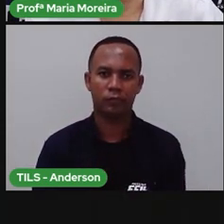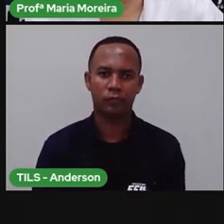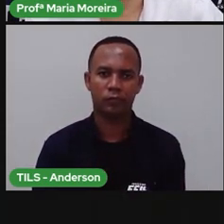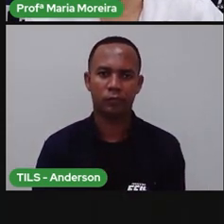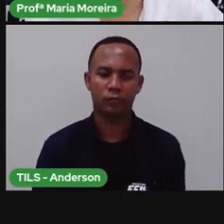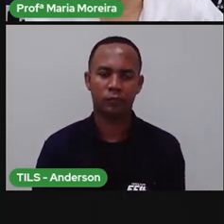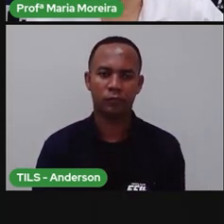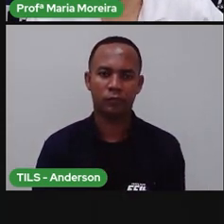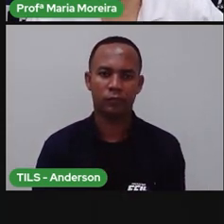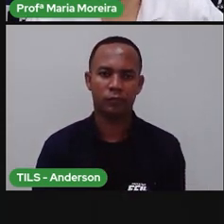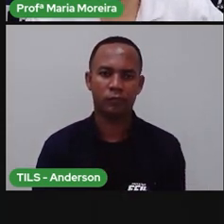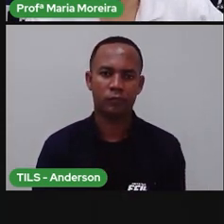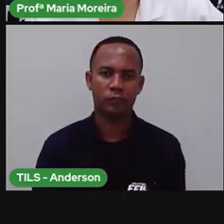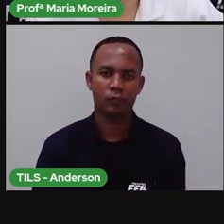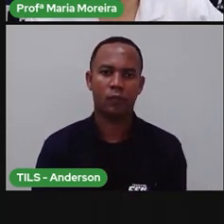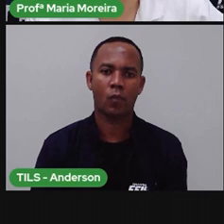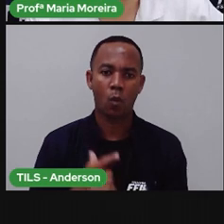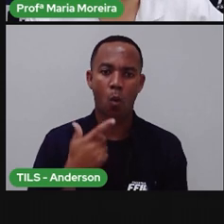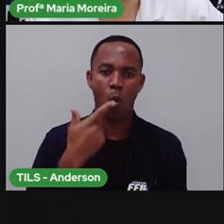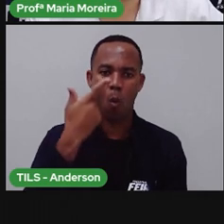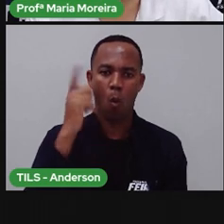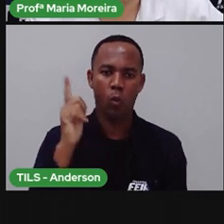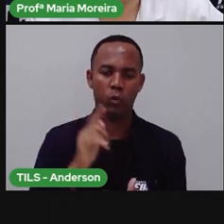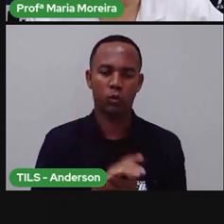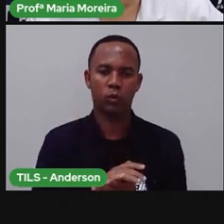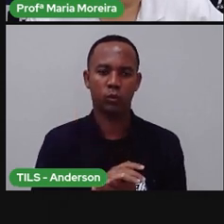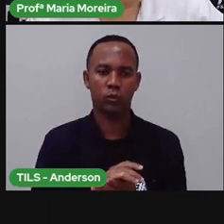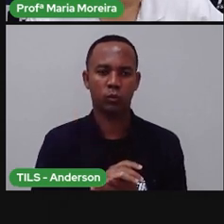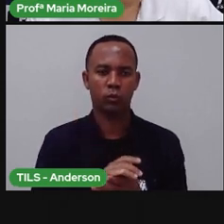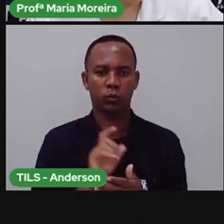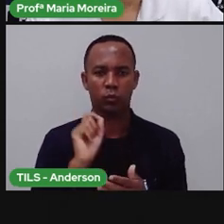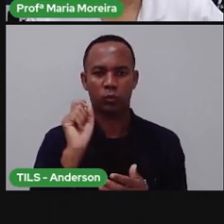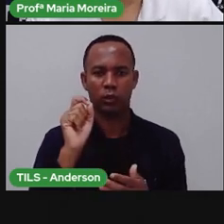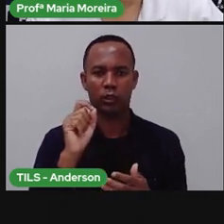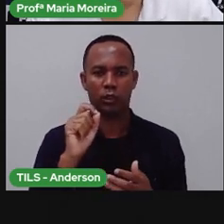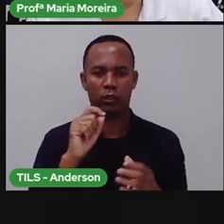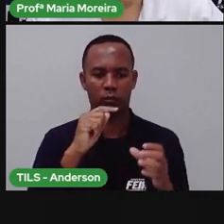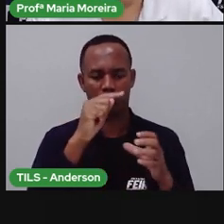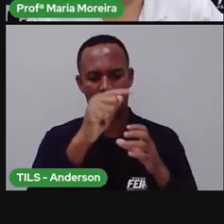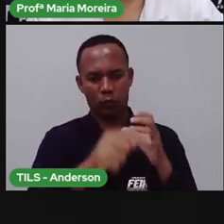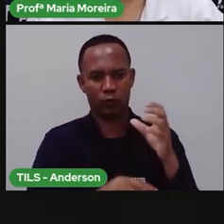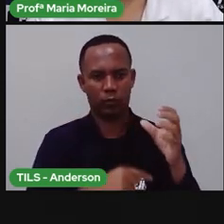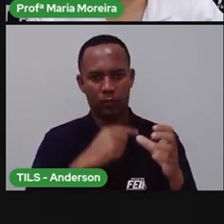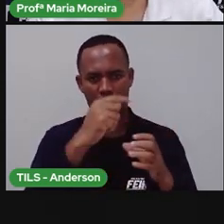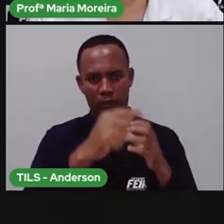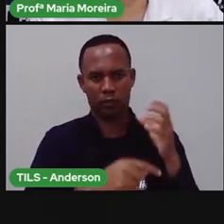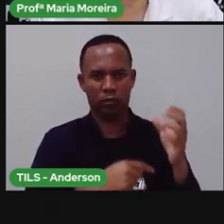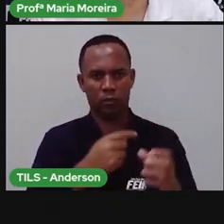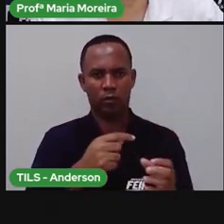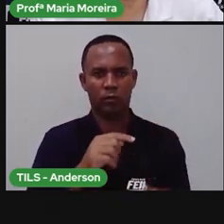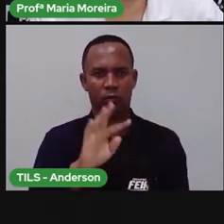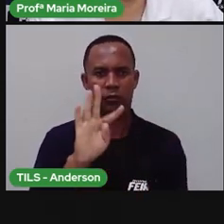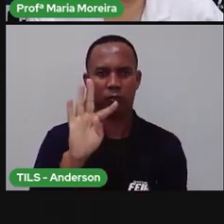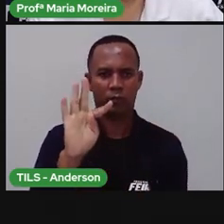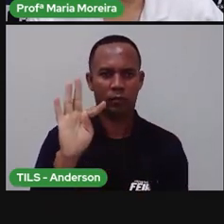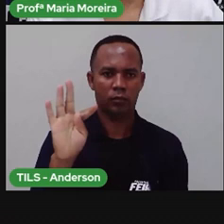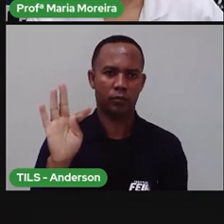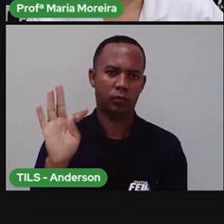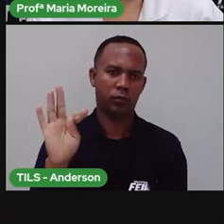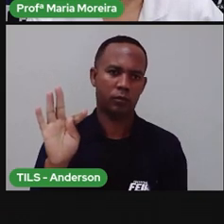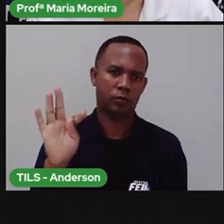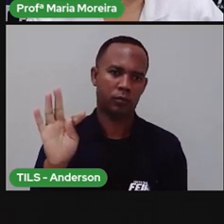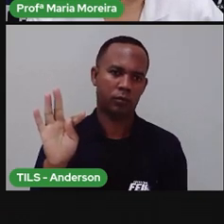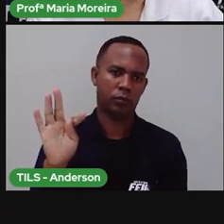Bom, agora a vai falar sobre outro movimento. Qual é o outro? Translação. A gente acabou de falar sobre rotação.